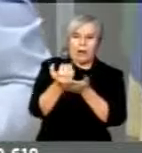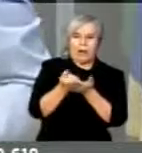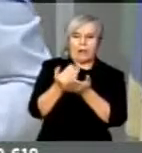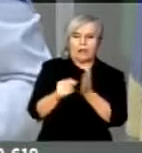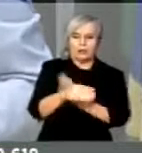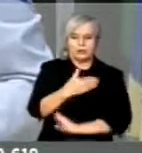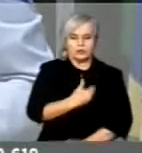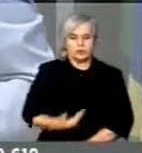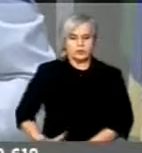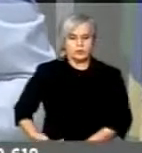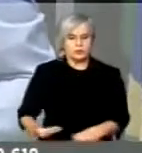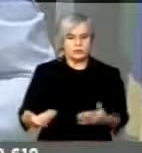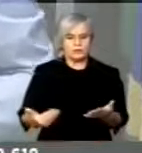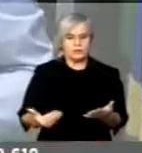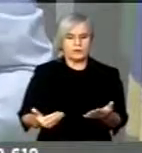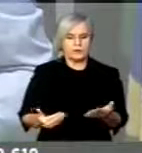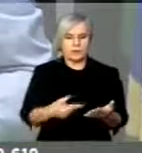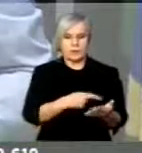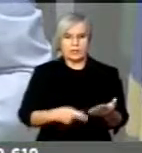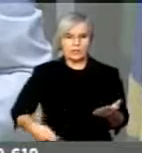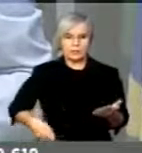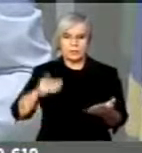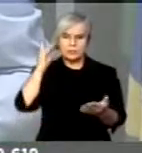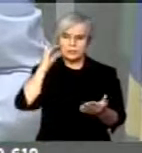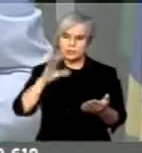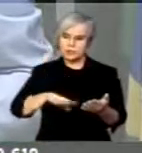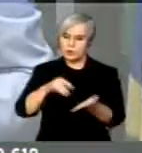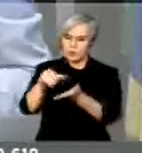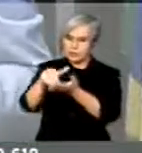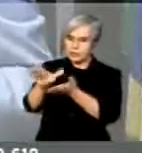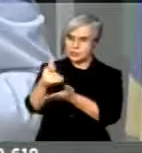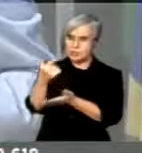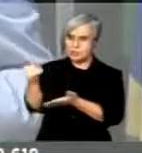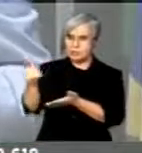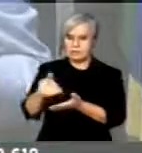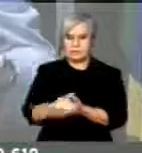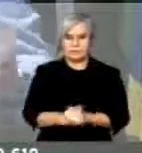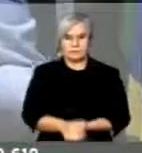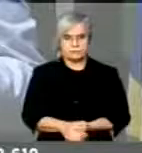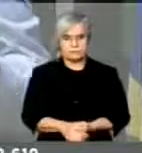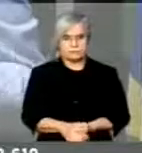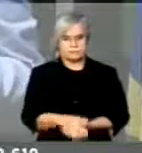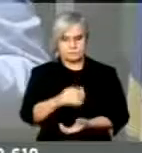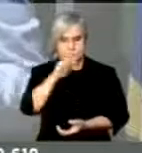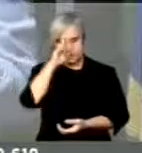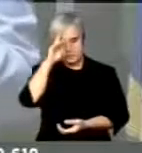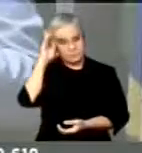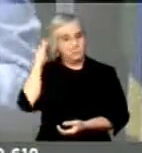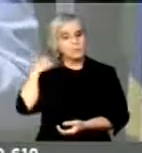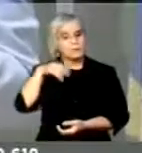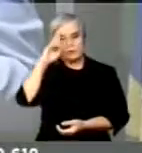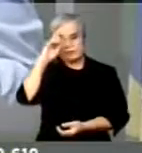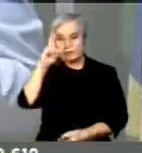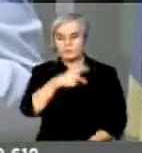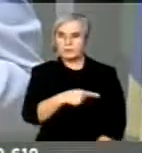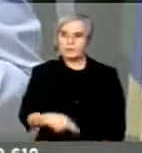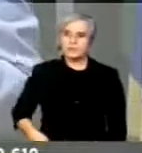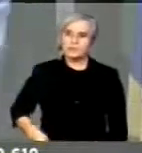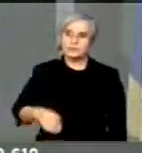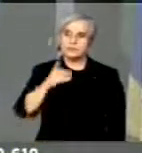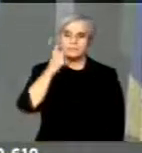sem coragem de demití-la. Senhor presidente, senhoras e senhores congressistas,